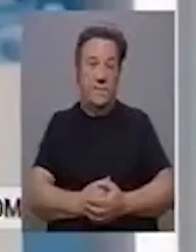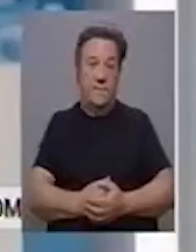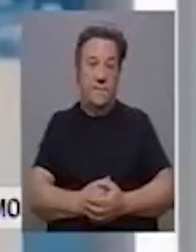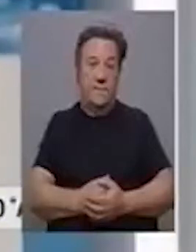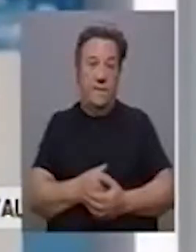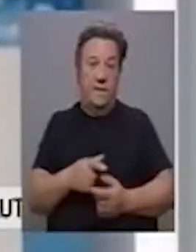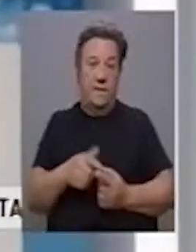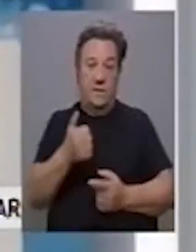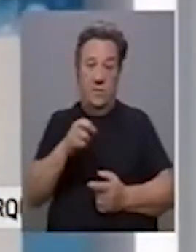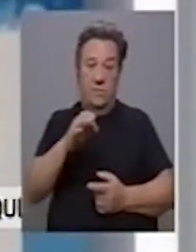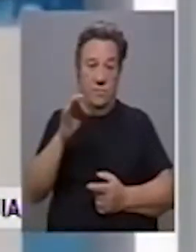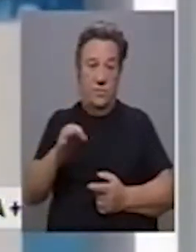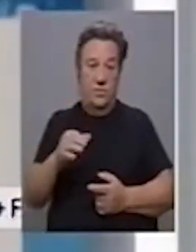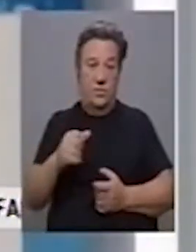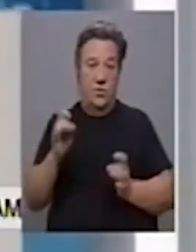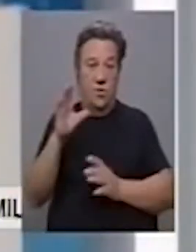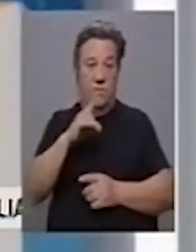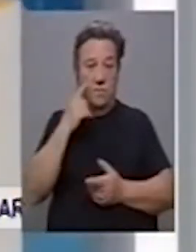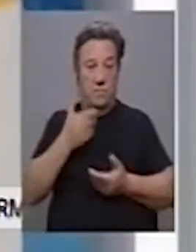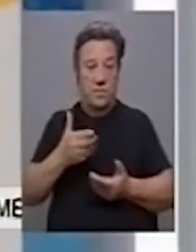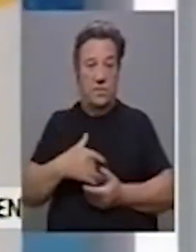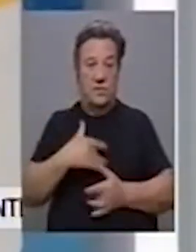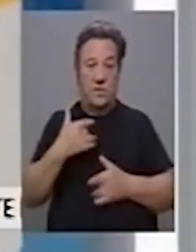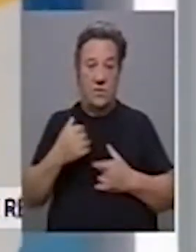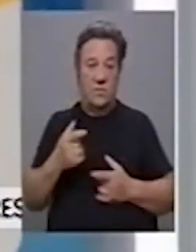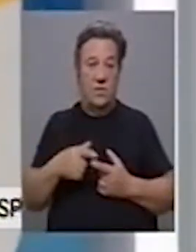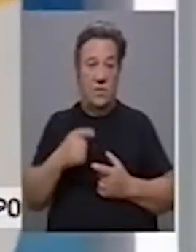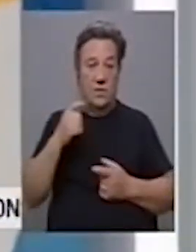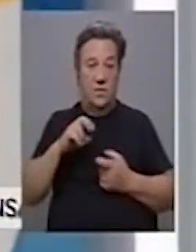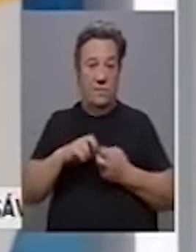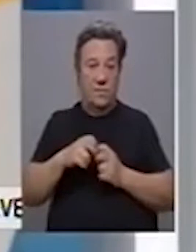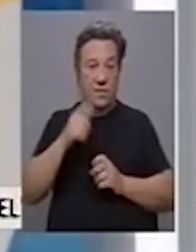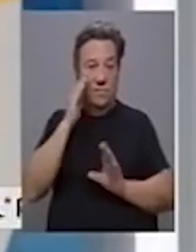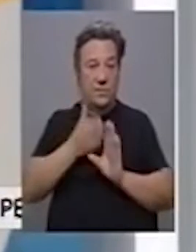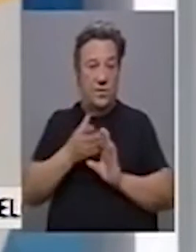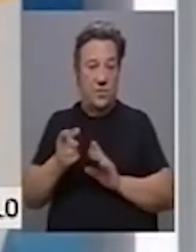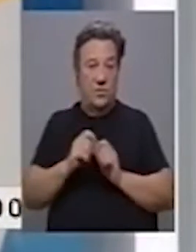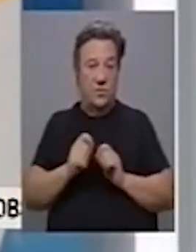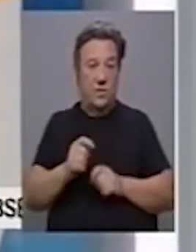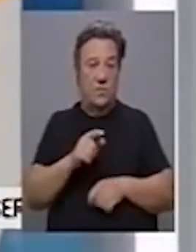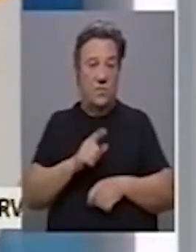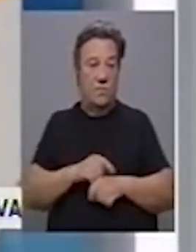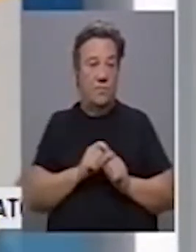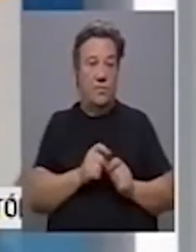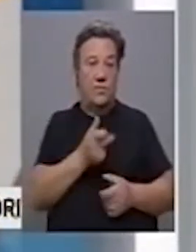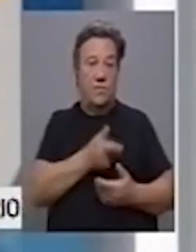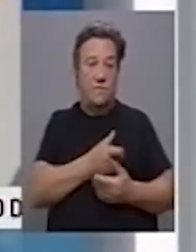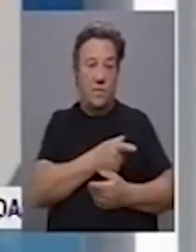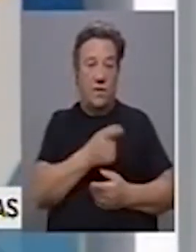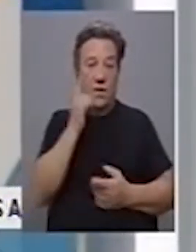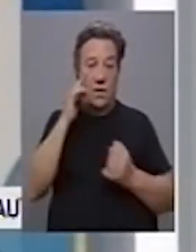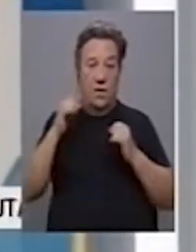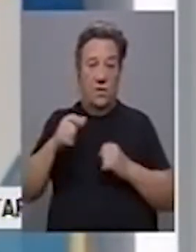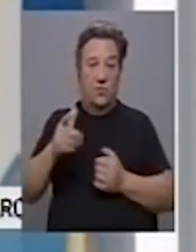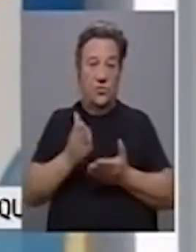58% dos europeus apresentaram sintomas de distúrbios psicológicos durante o período de confinamento. De acordo